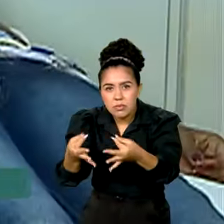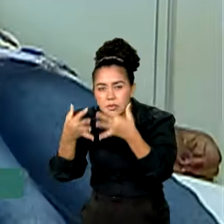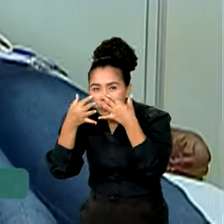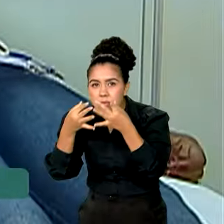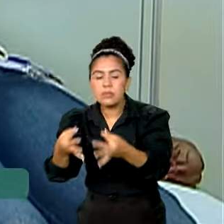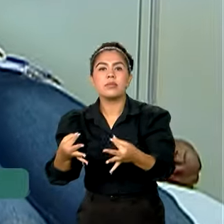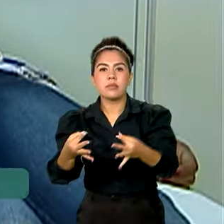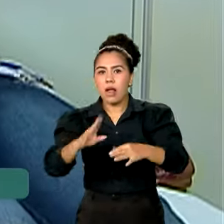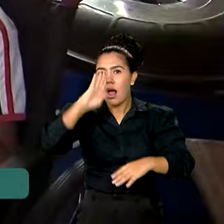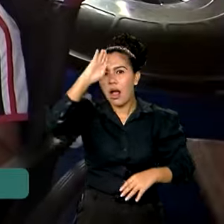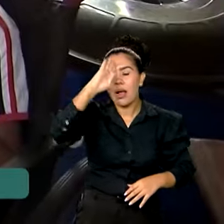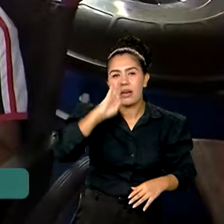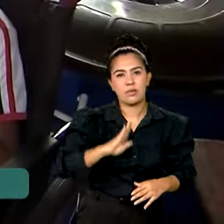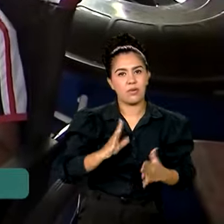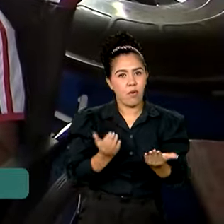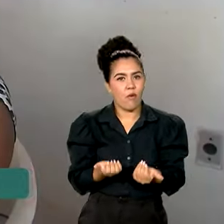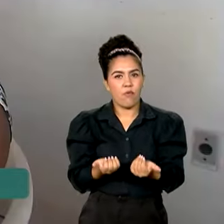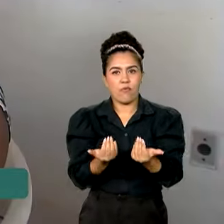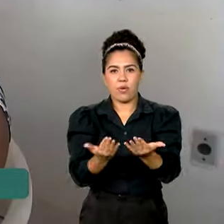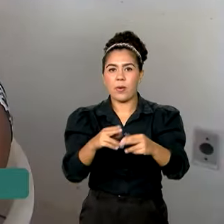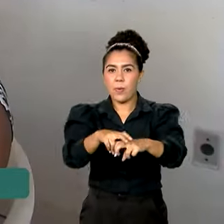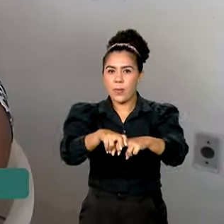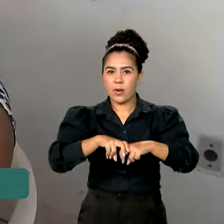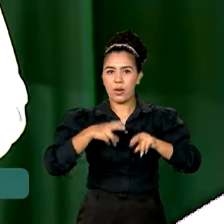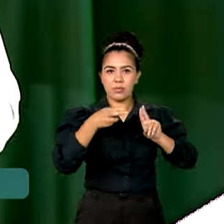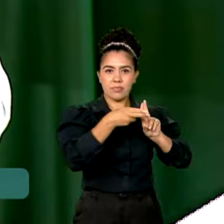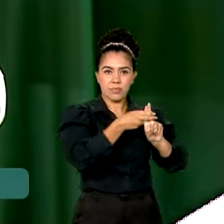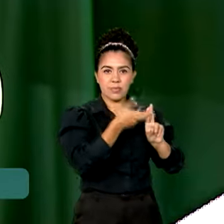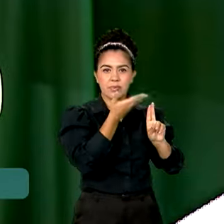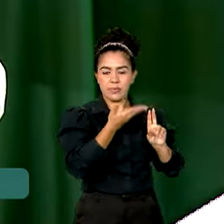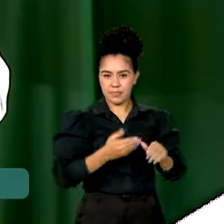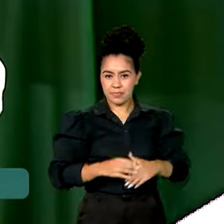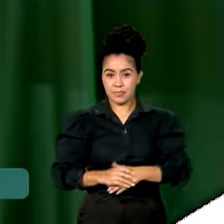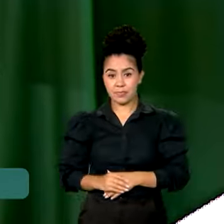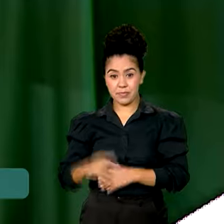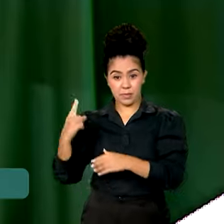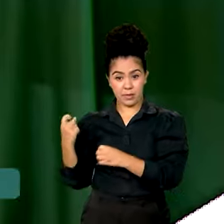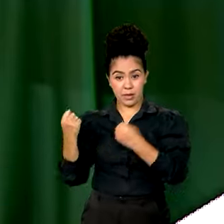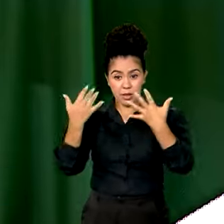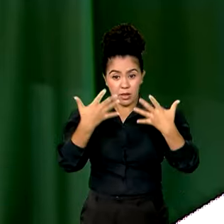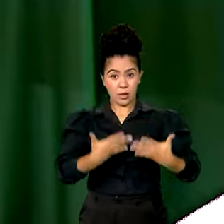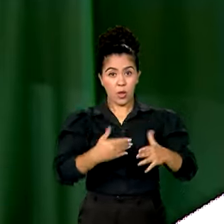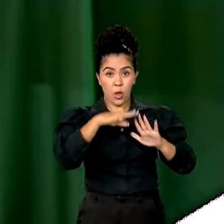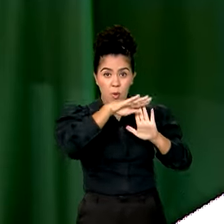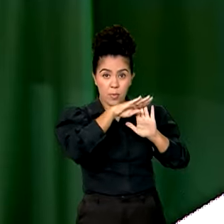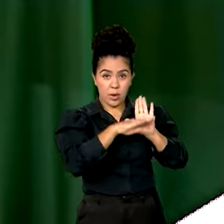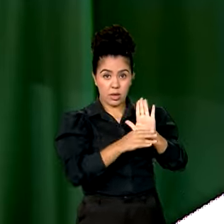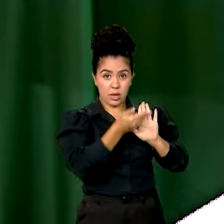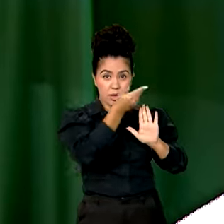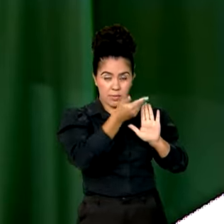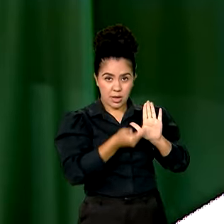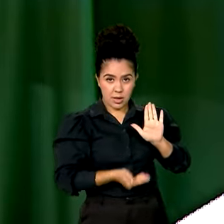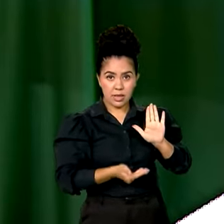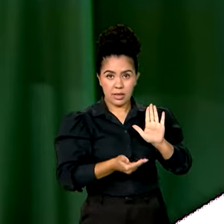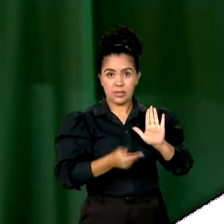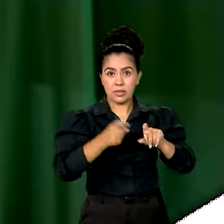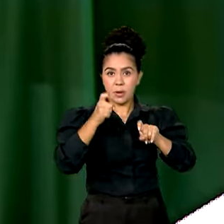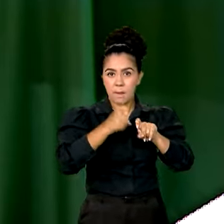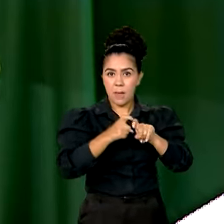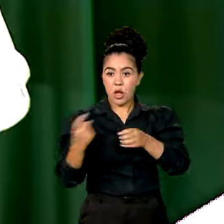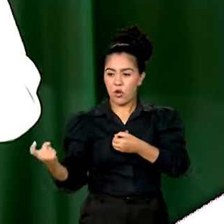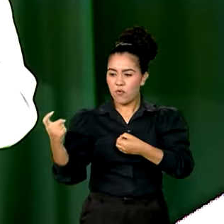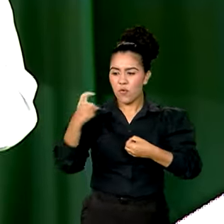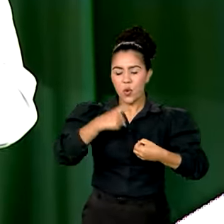gratuitamente ofertados pelo Sistema Único de Saúde. A volta do Mais Médico de forma apoteótica